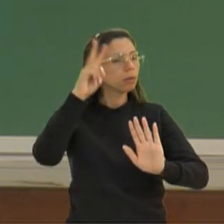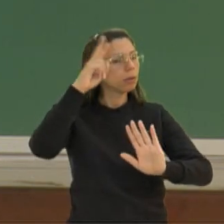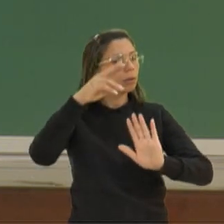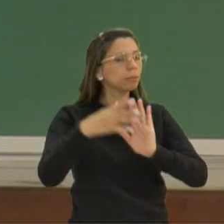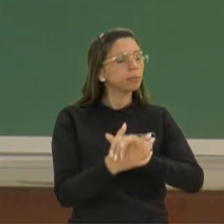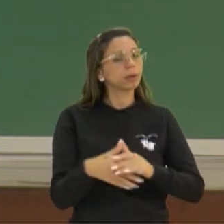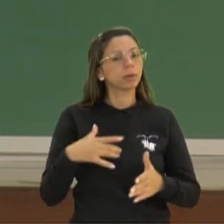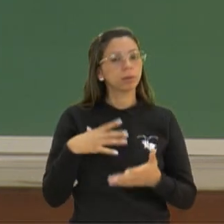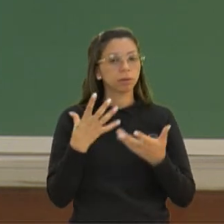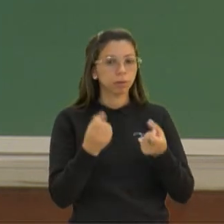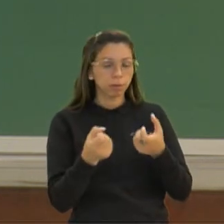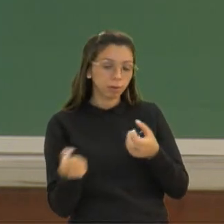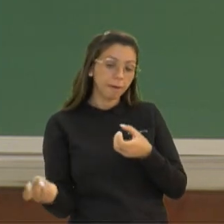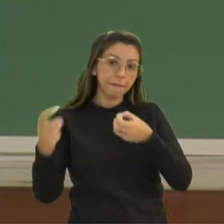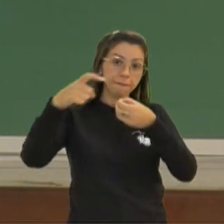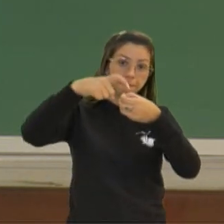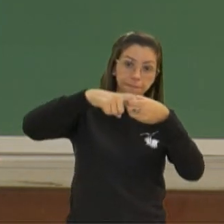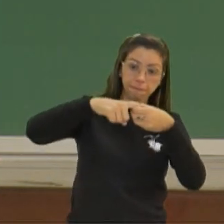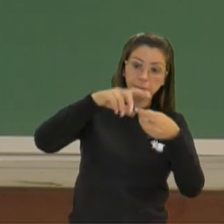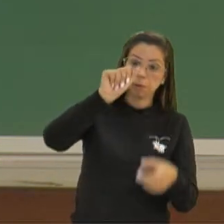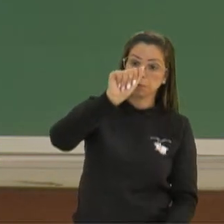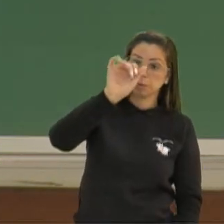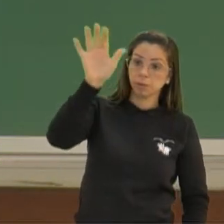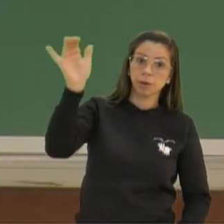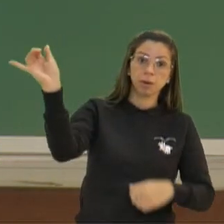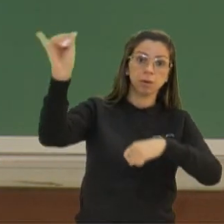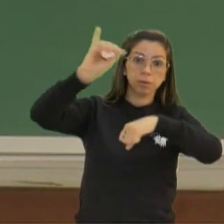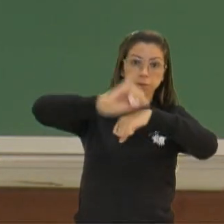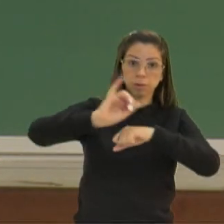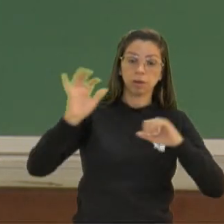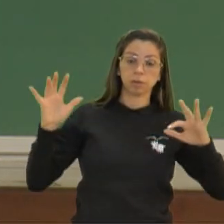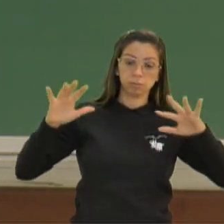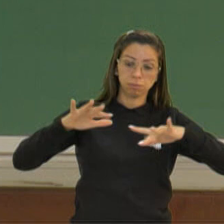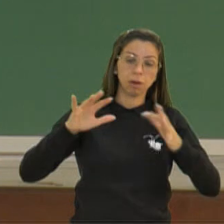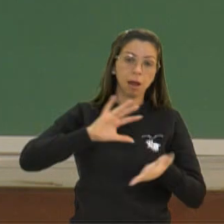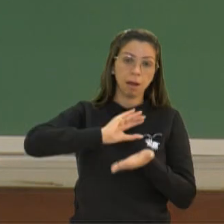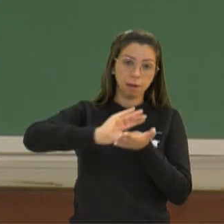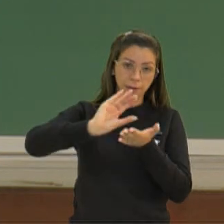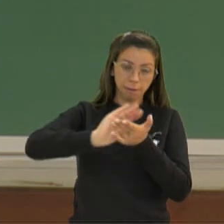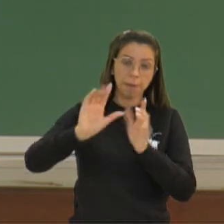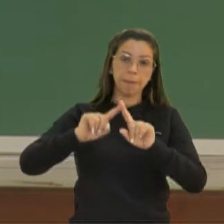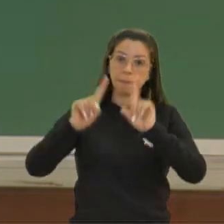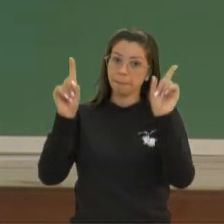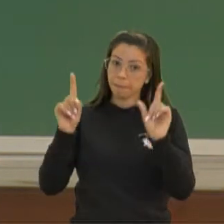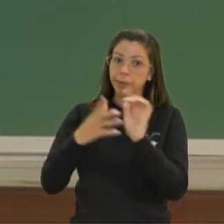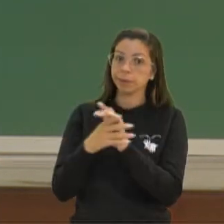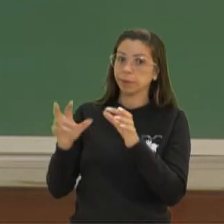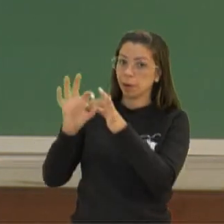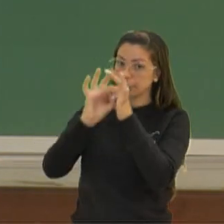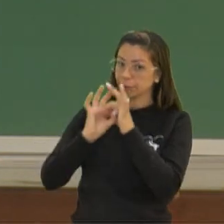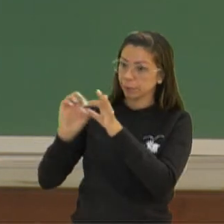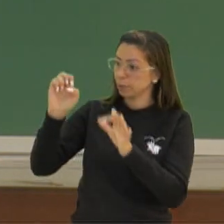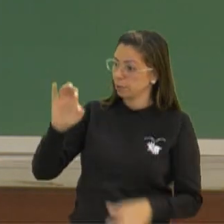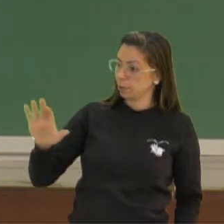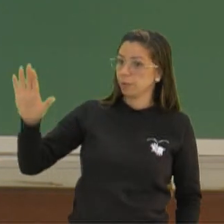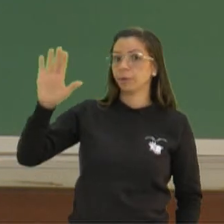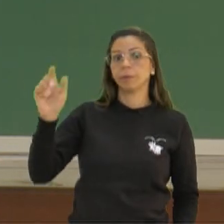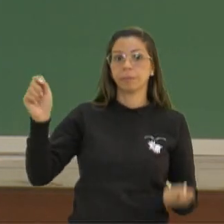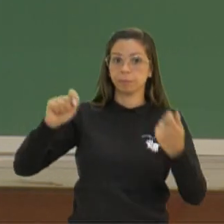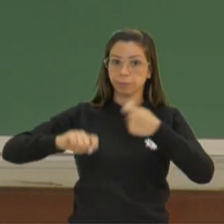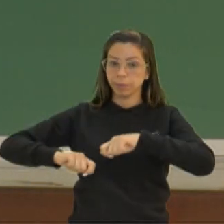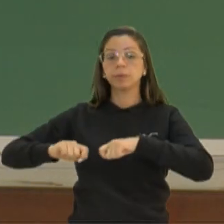ascensão, esse retorno da Ásia como um centro gravitacional econômico, a União Europeia ainda está longe de estar